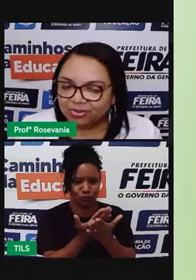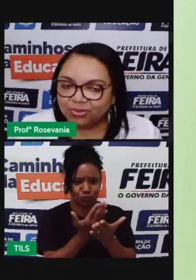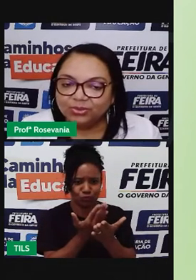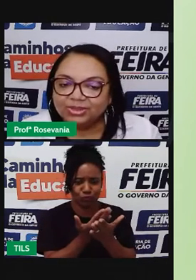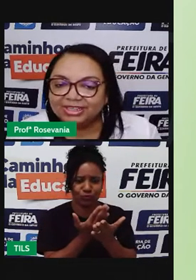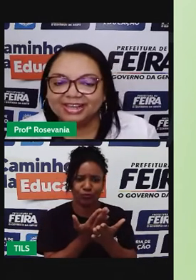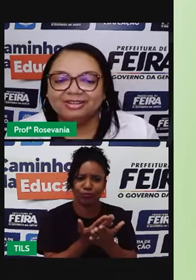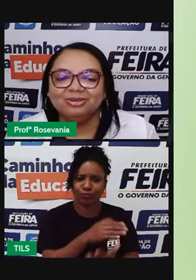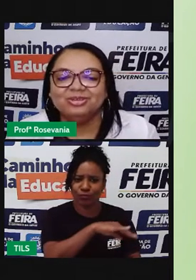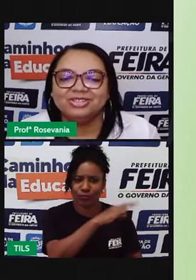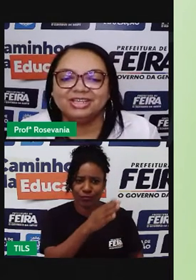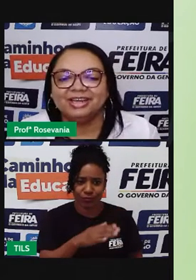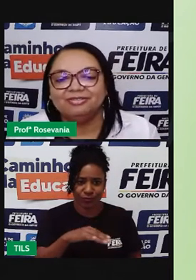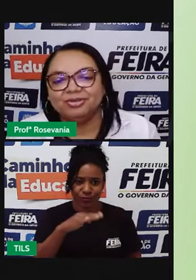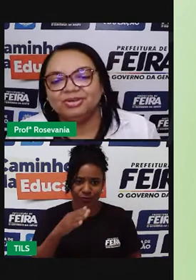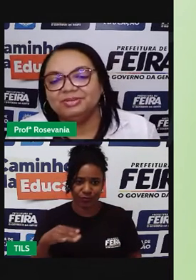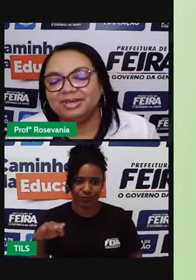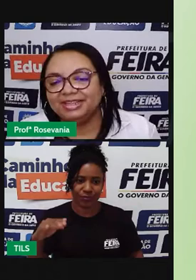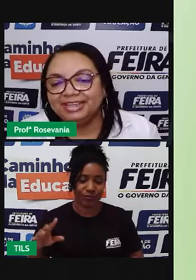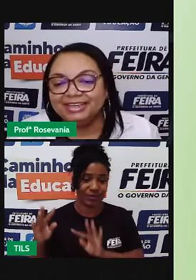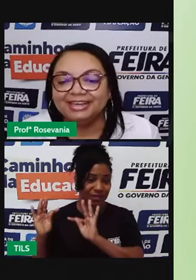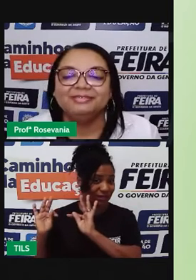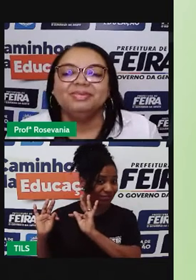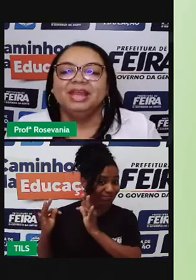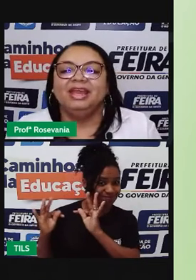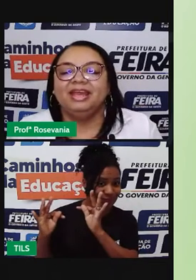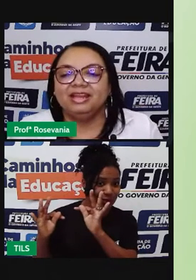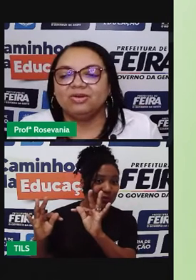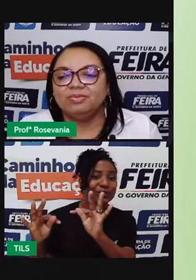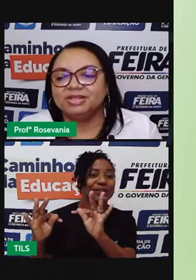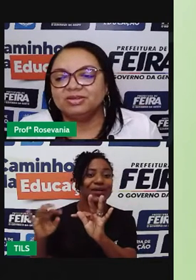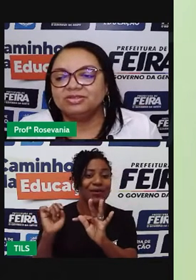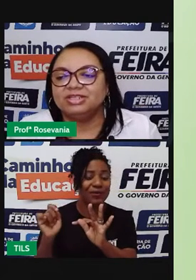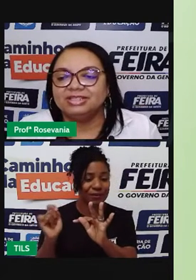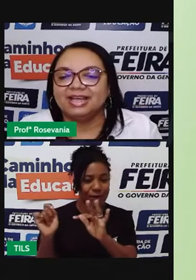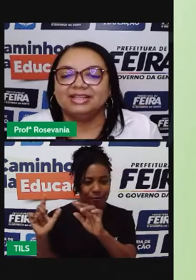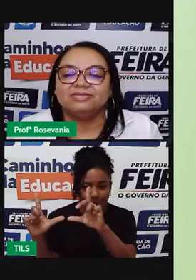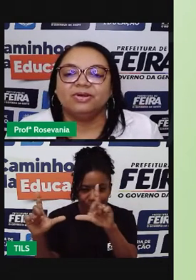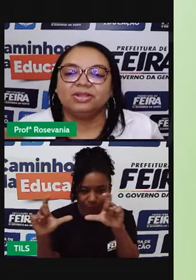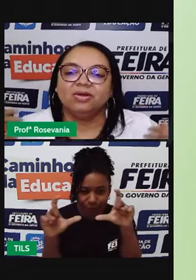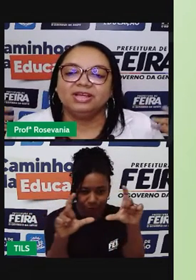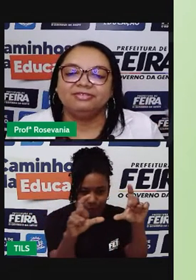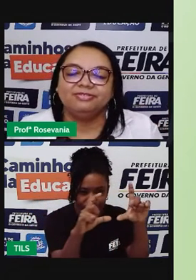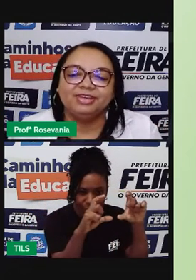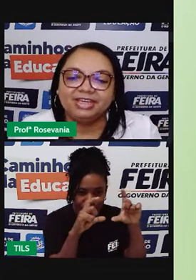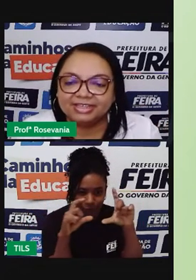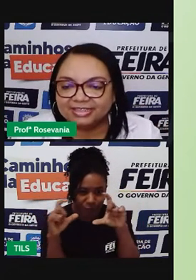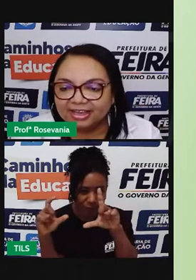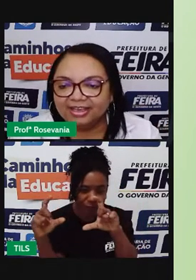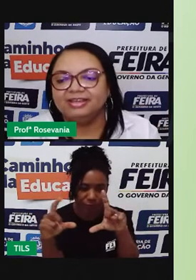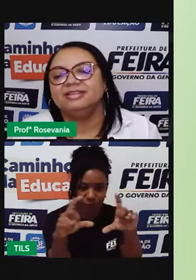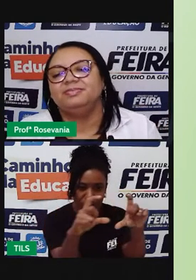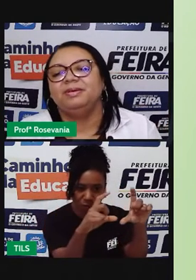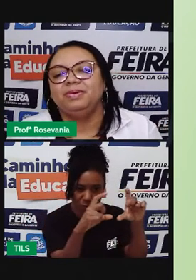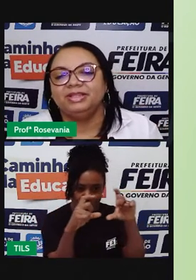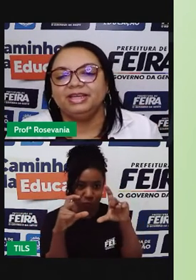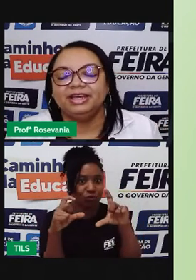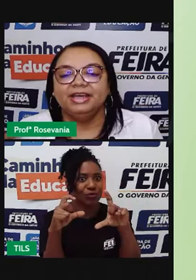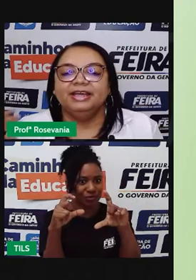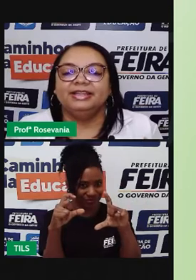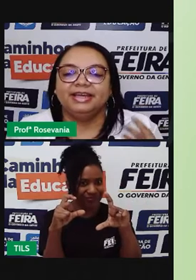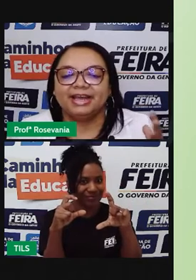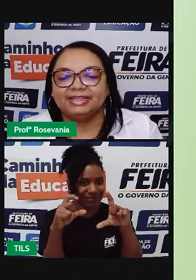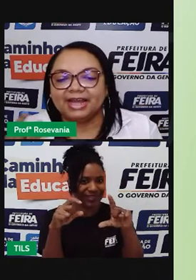já tem uma outra tecnologia, né, a fotogrametria, ele começou a utilizar as fotografias aéreas para